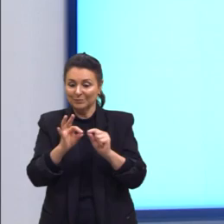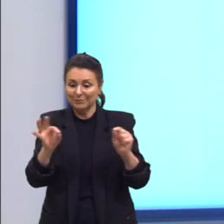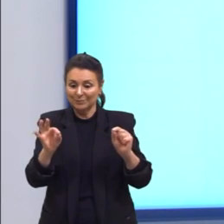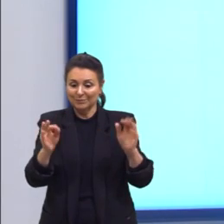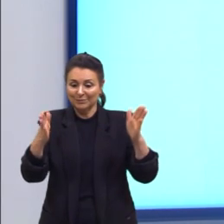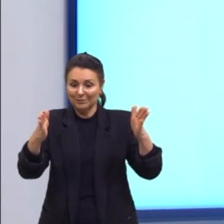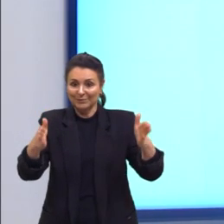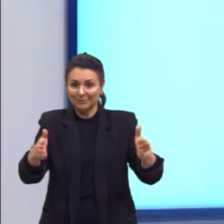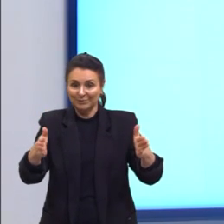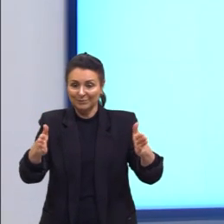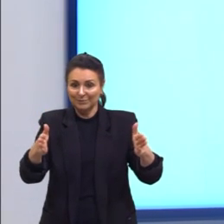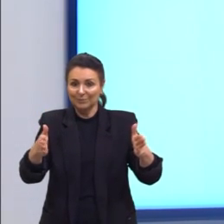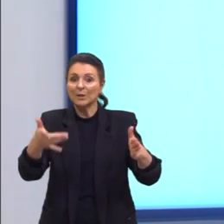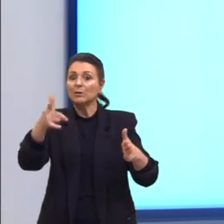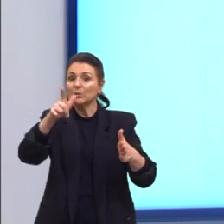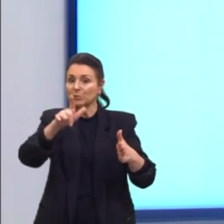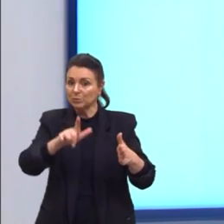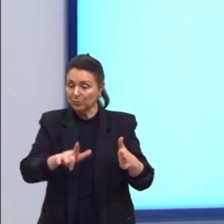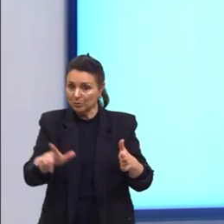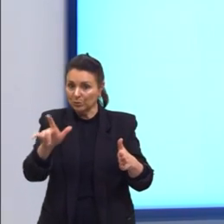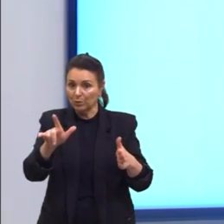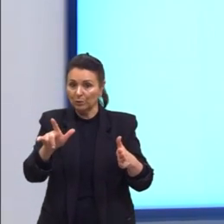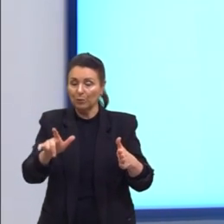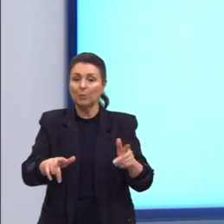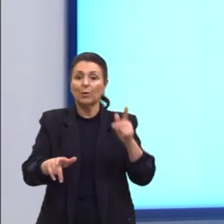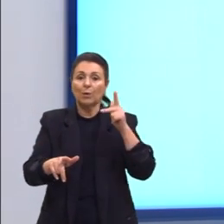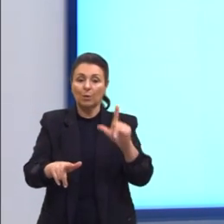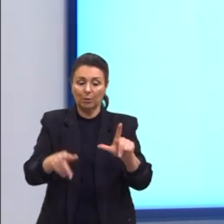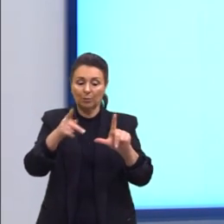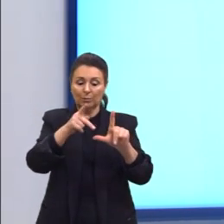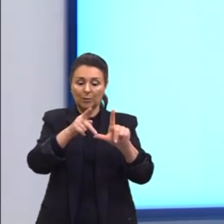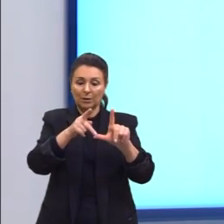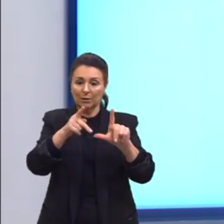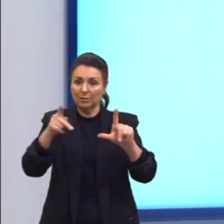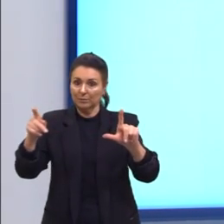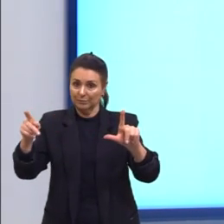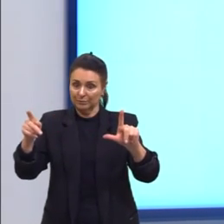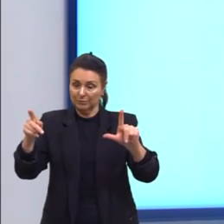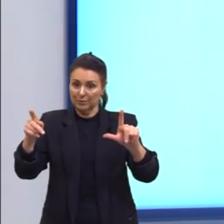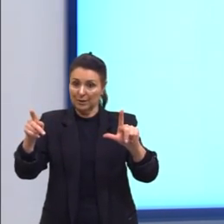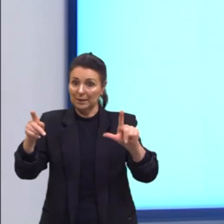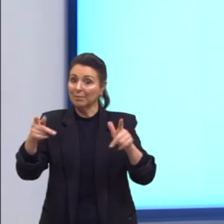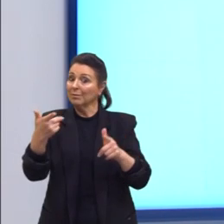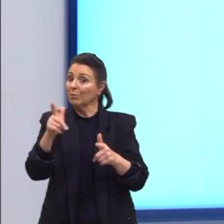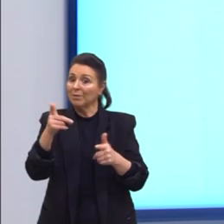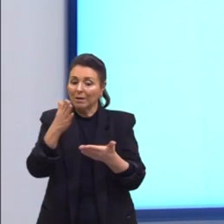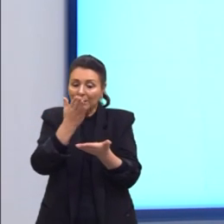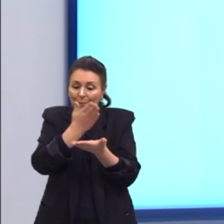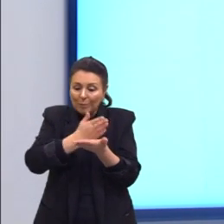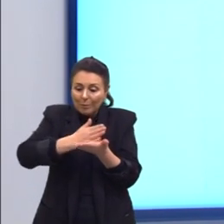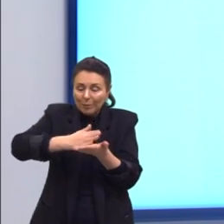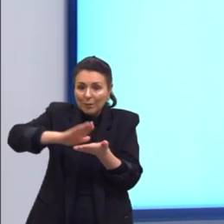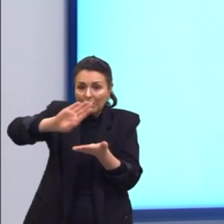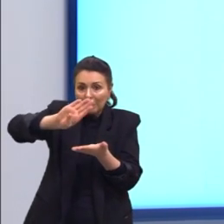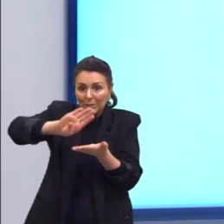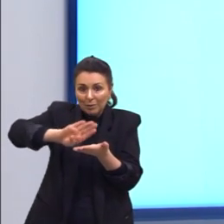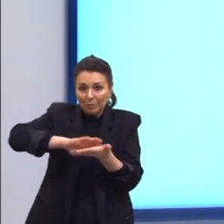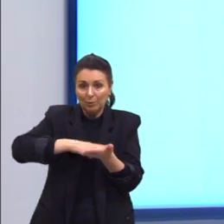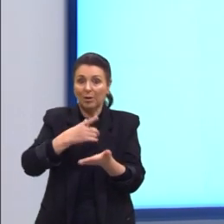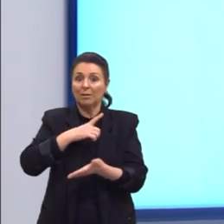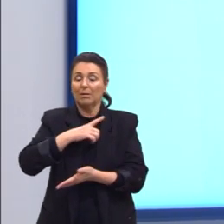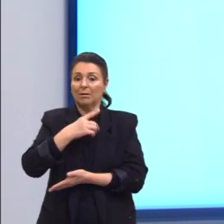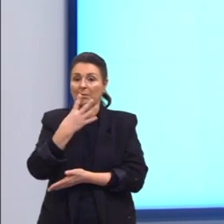Considerando, de novo, somente ali o paralelepípedo, sem aquela abertura no meio, nós teríamos quatro